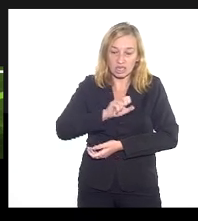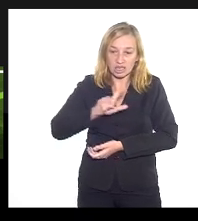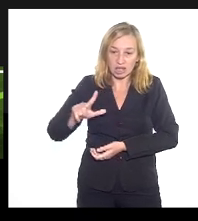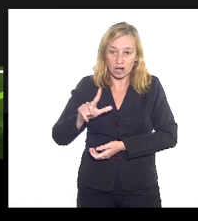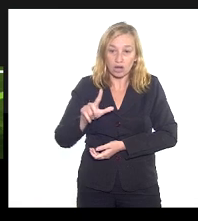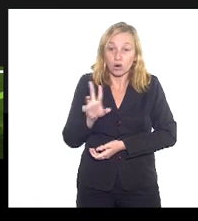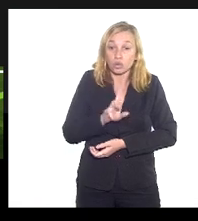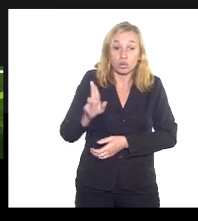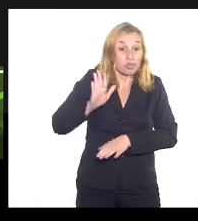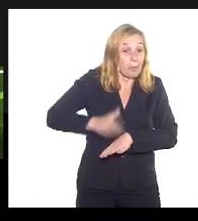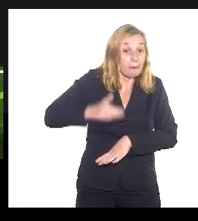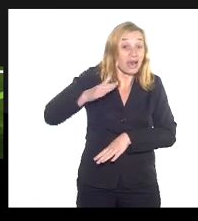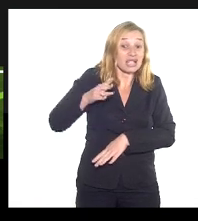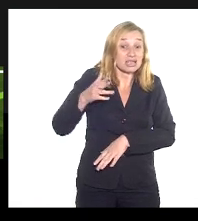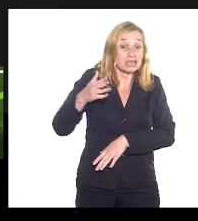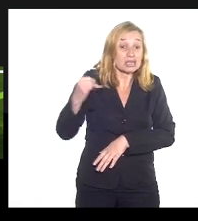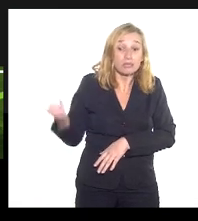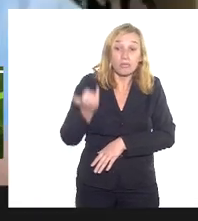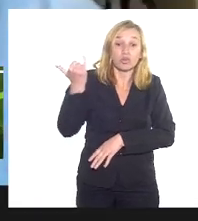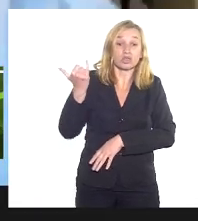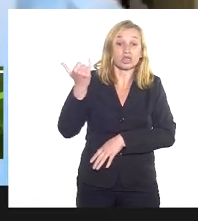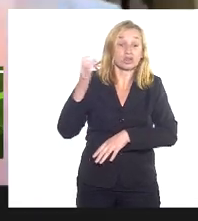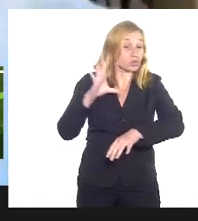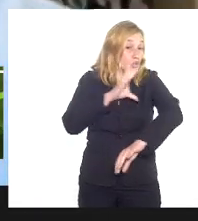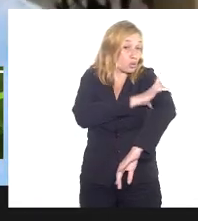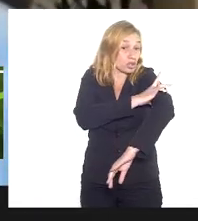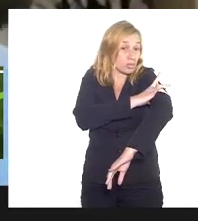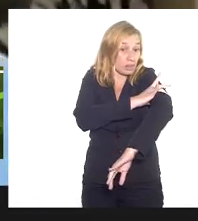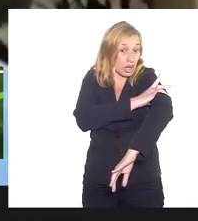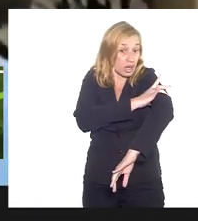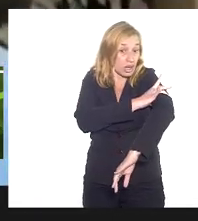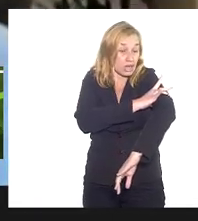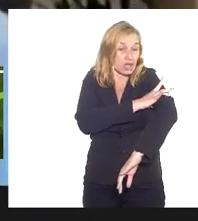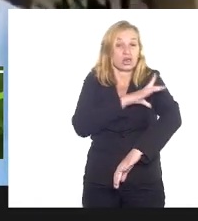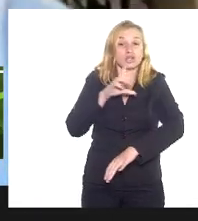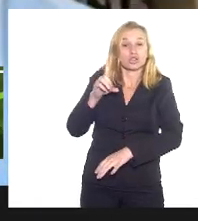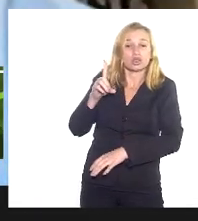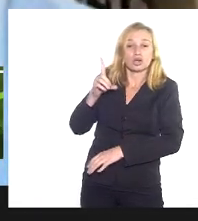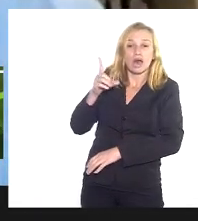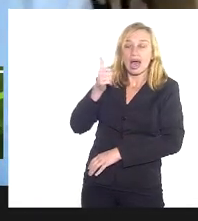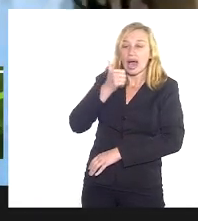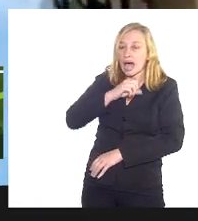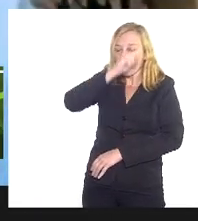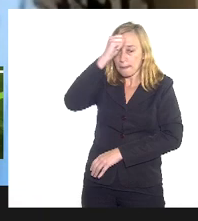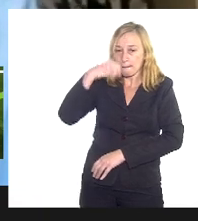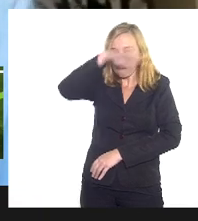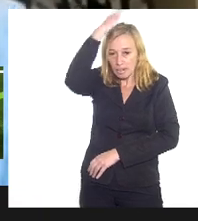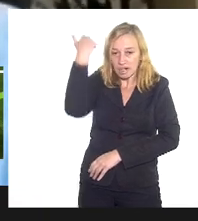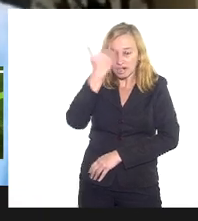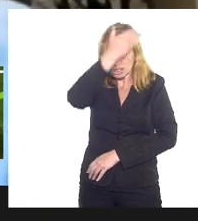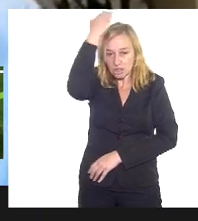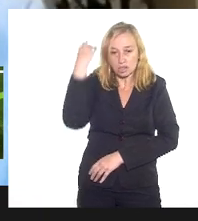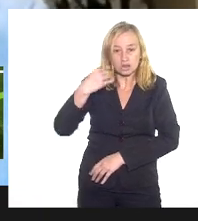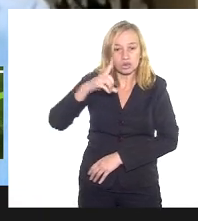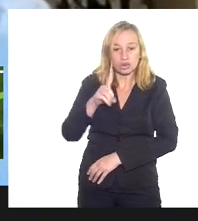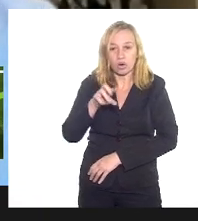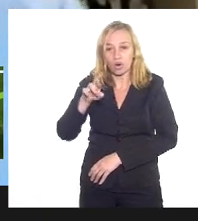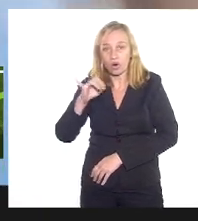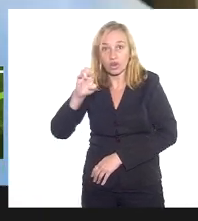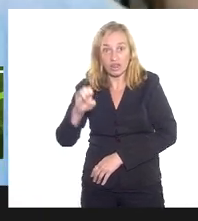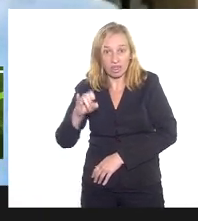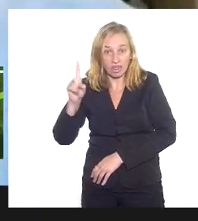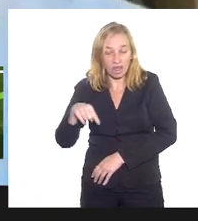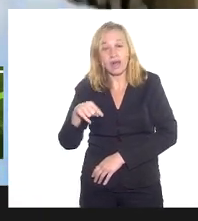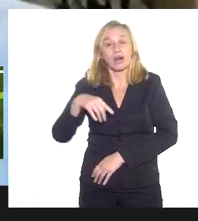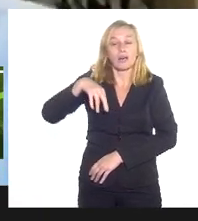nomes mais importantes do candomblé que a Torodi deve conhecer, vai em Torodi, é o Márcio de Jagum. É um dos